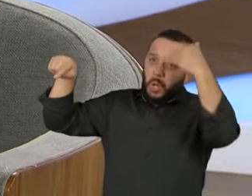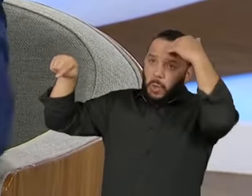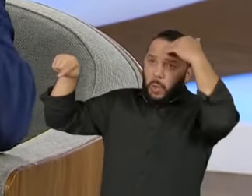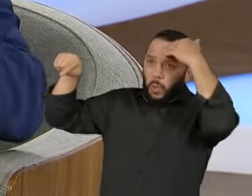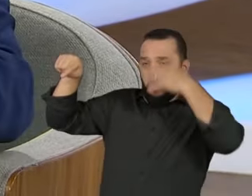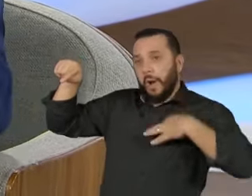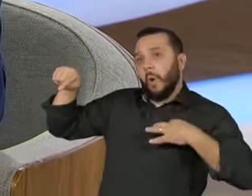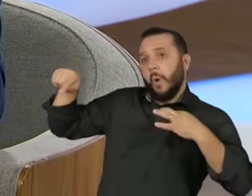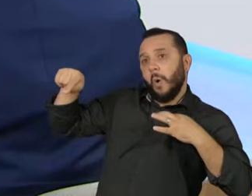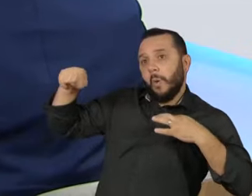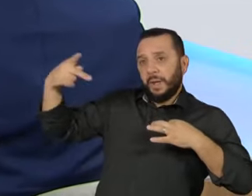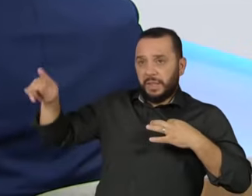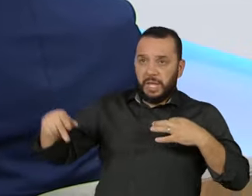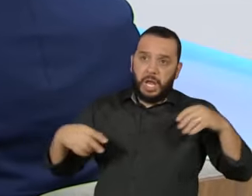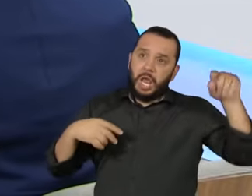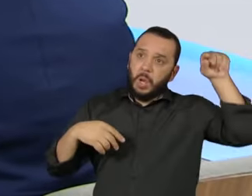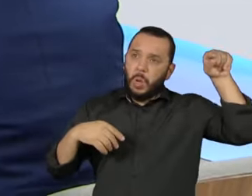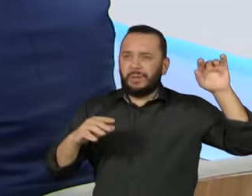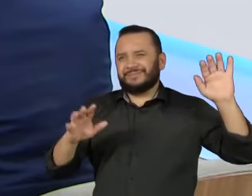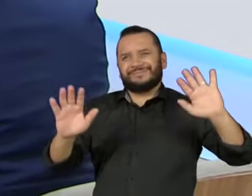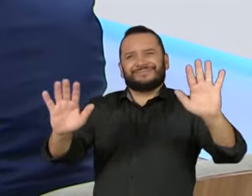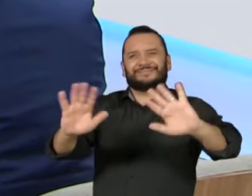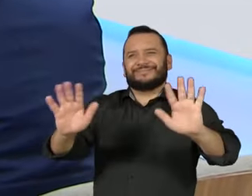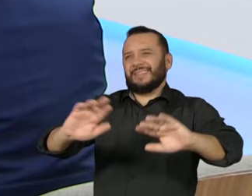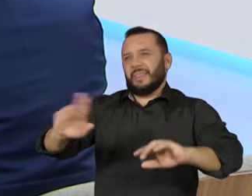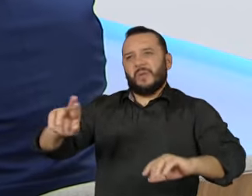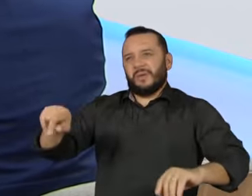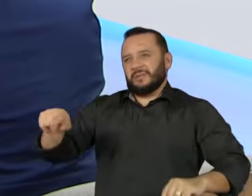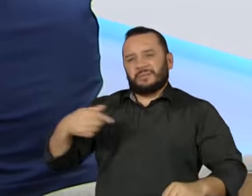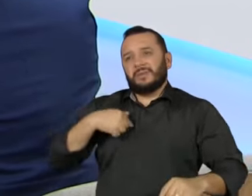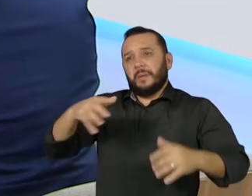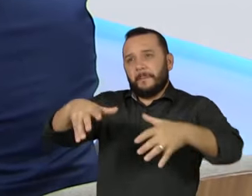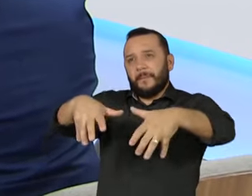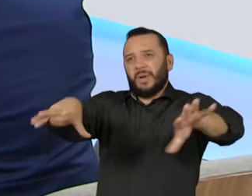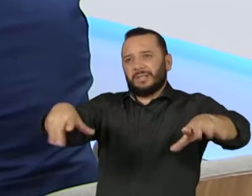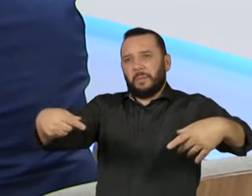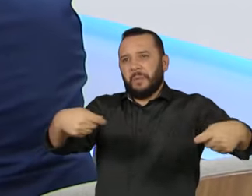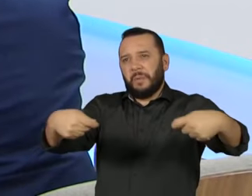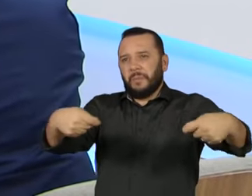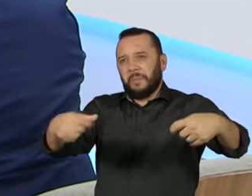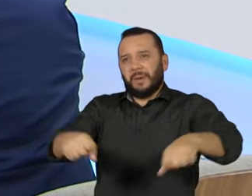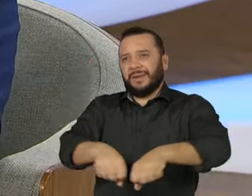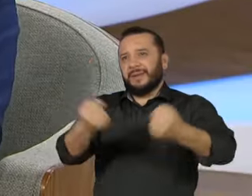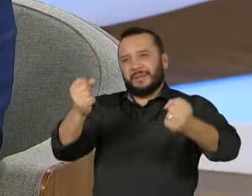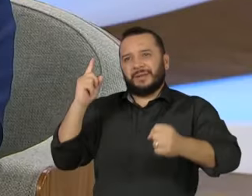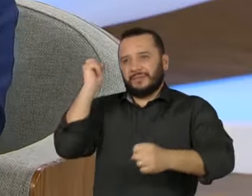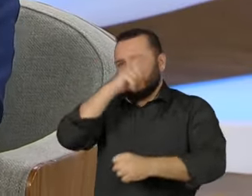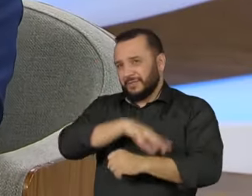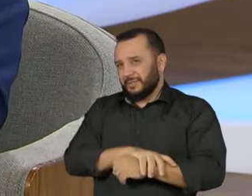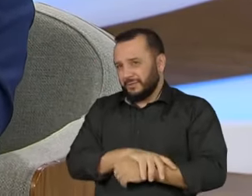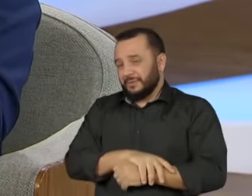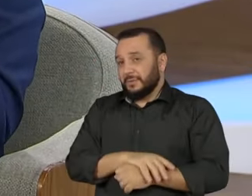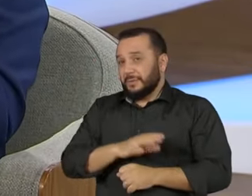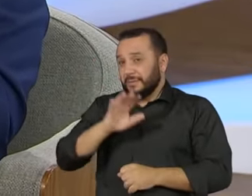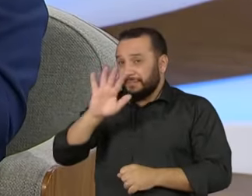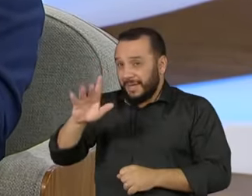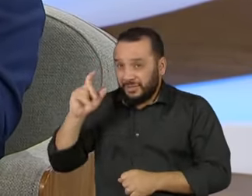tal roupa. Não é isso. Não é fácil. Mas também não é impossível.